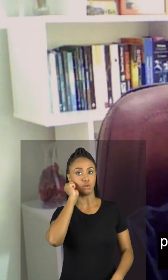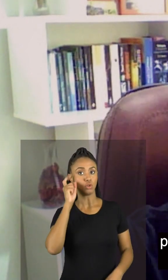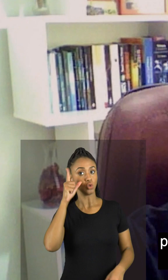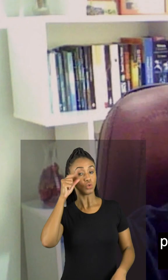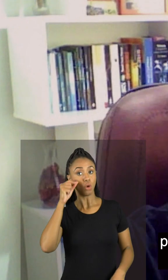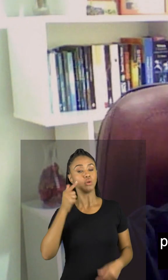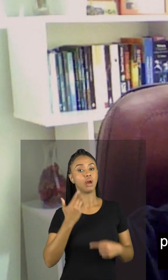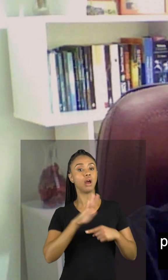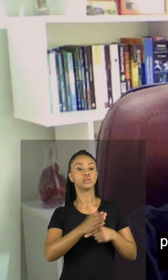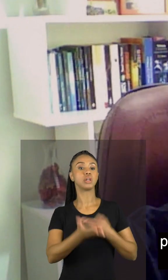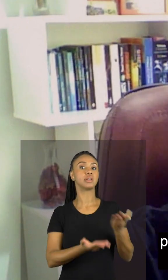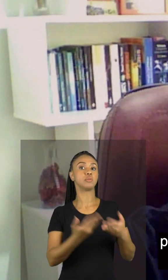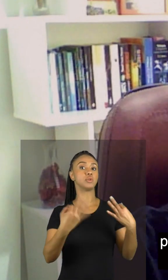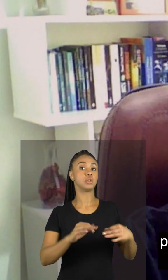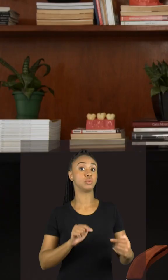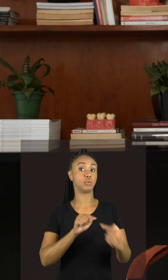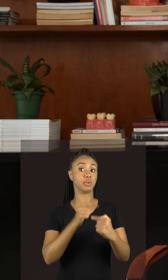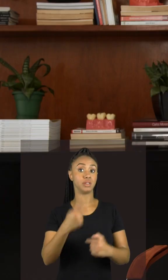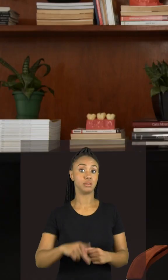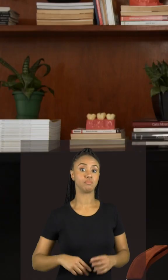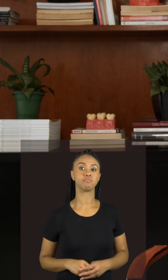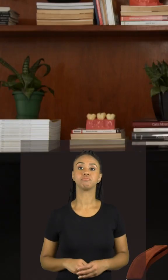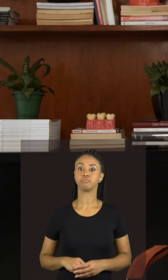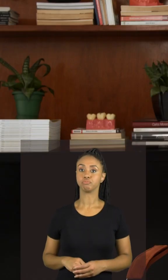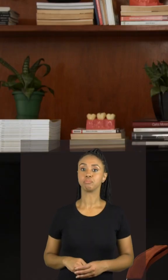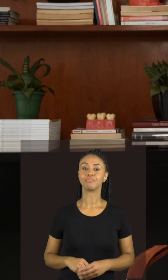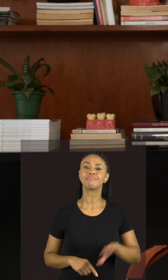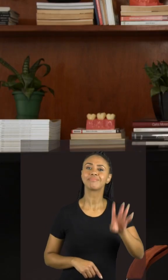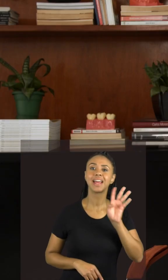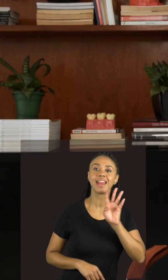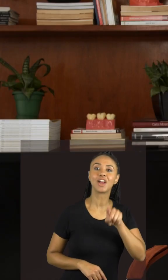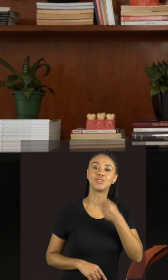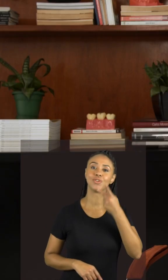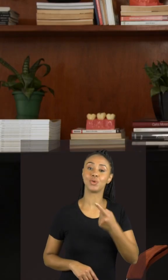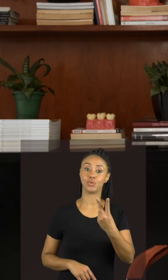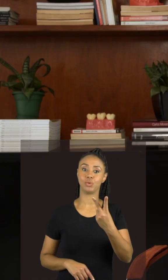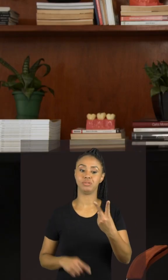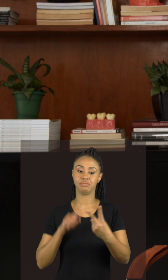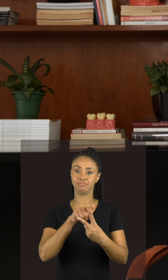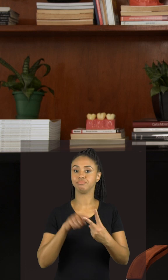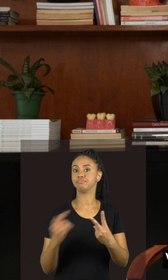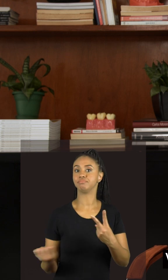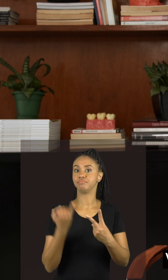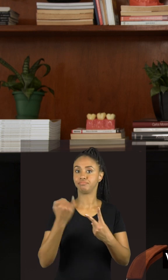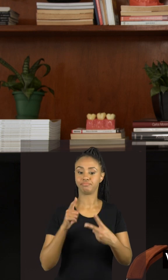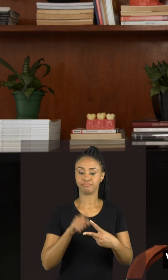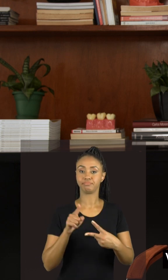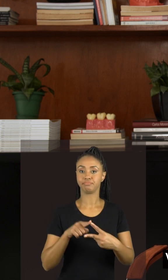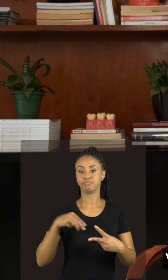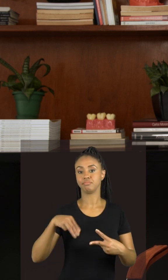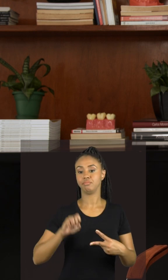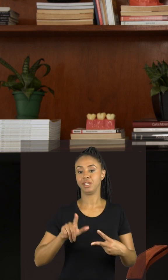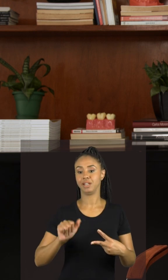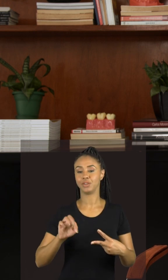tratamento possível para o seu caso. Legal, legal. Você falou duas coisas importantes. Você falou sobre